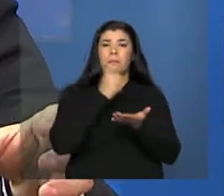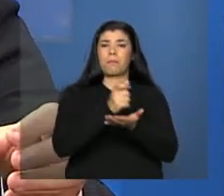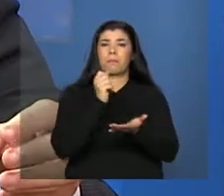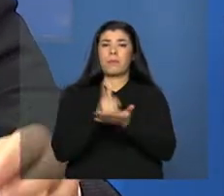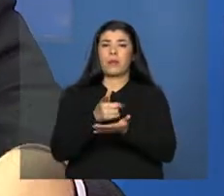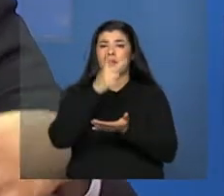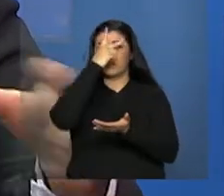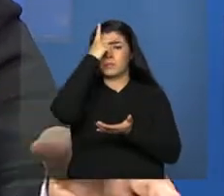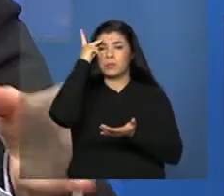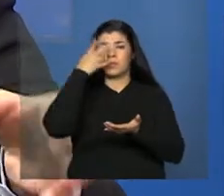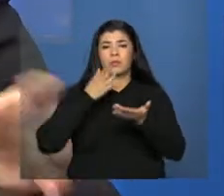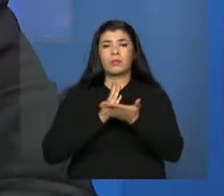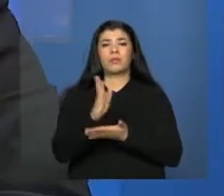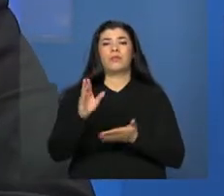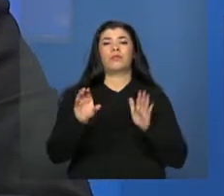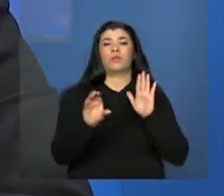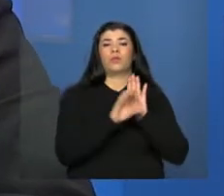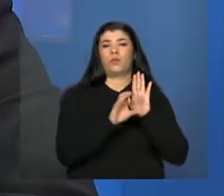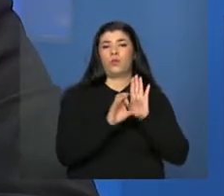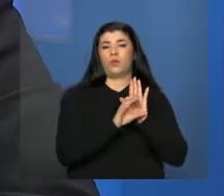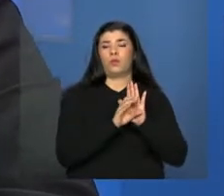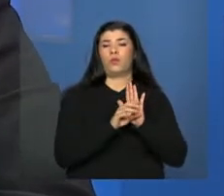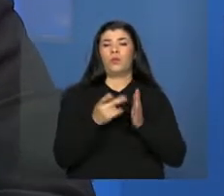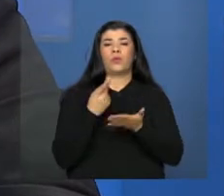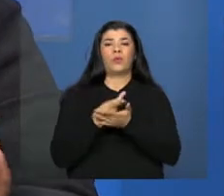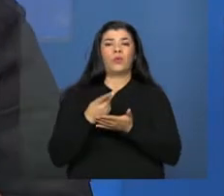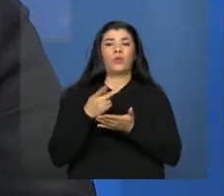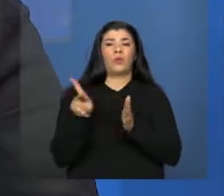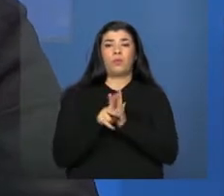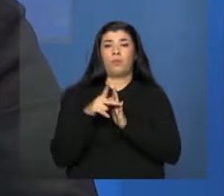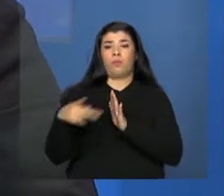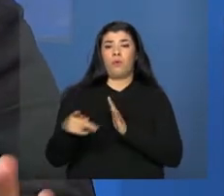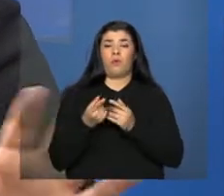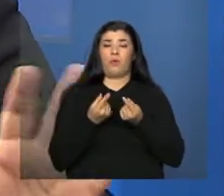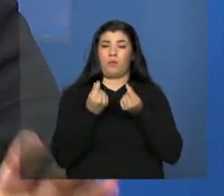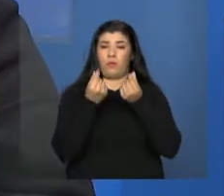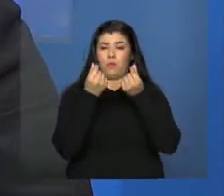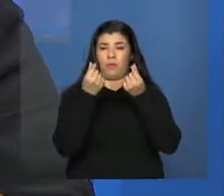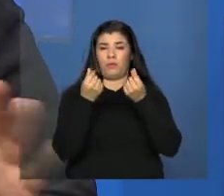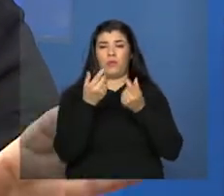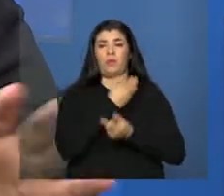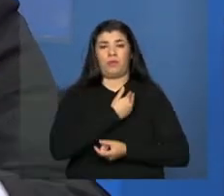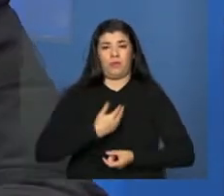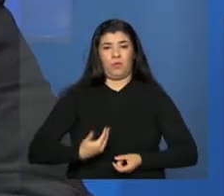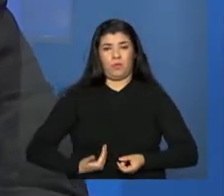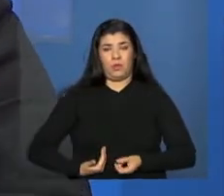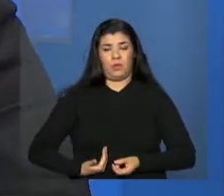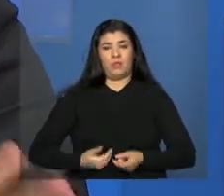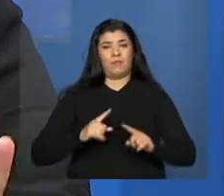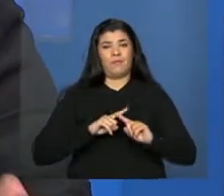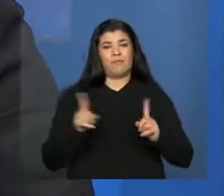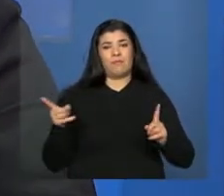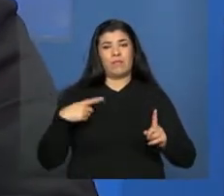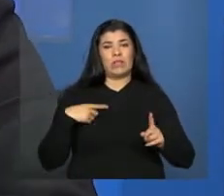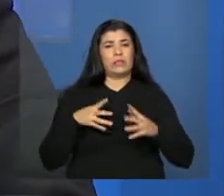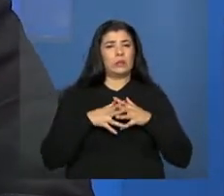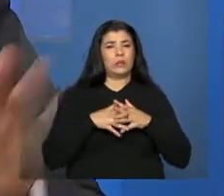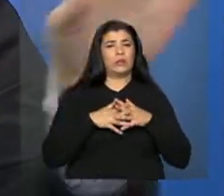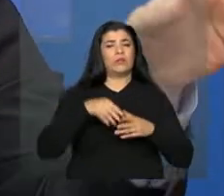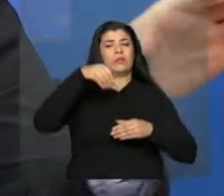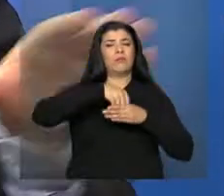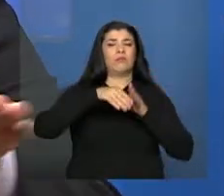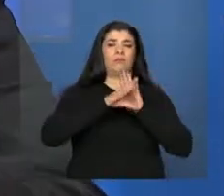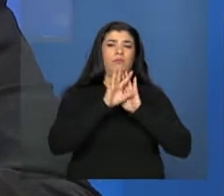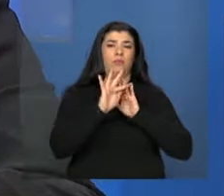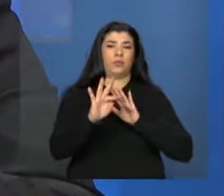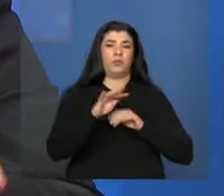concursado do município, do Estado, com o recurso da União. Devido a uma lógica equivocada, uma interpretação equivocada da própria Constituição Federal, que lá no